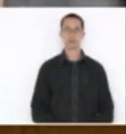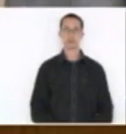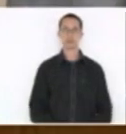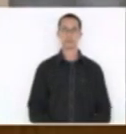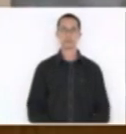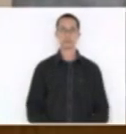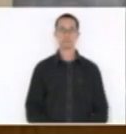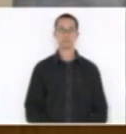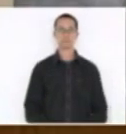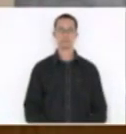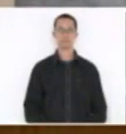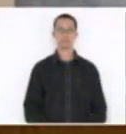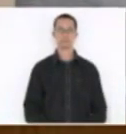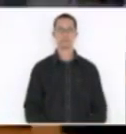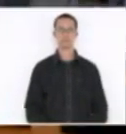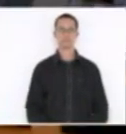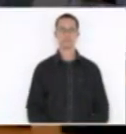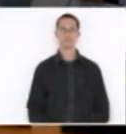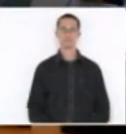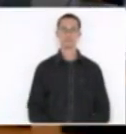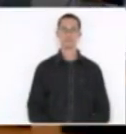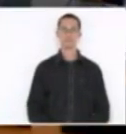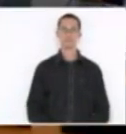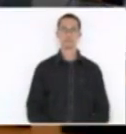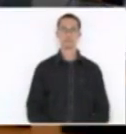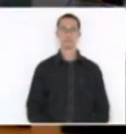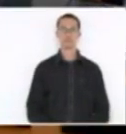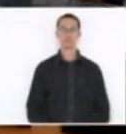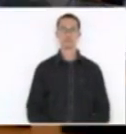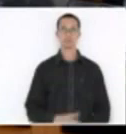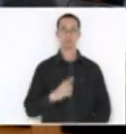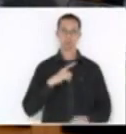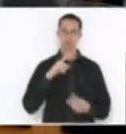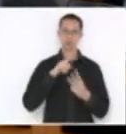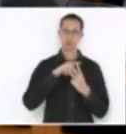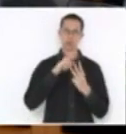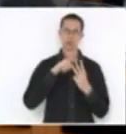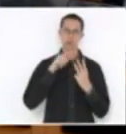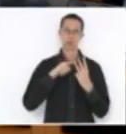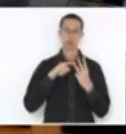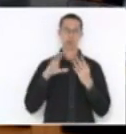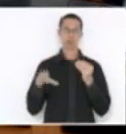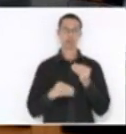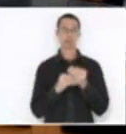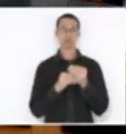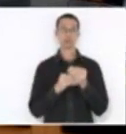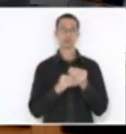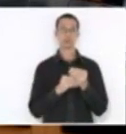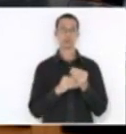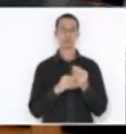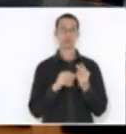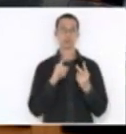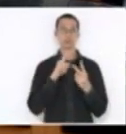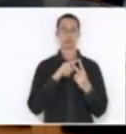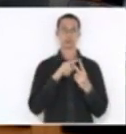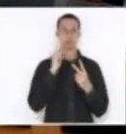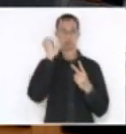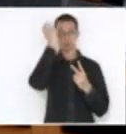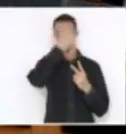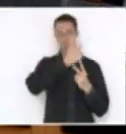Mas, senhor presidente, são três emendas similares. A emenda do deputado Altair, deputado Dilceu e deputado João Amin.